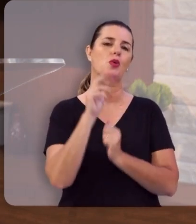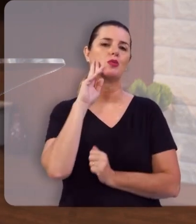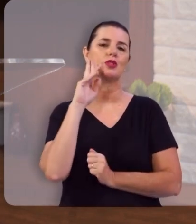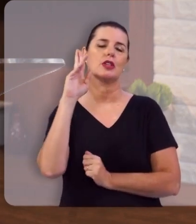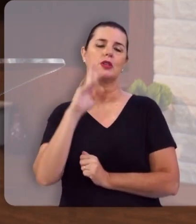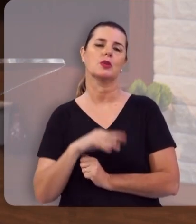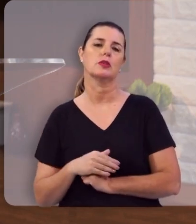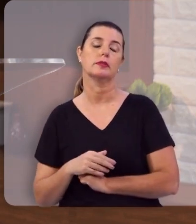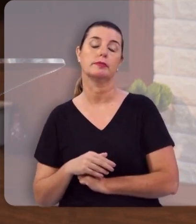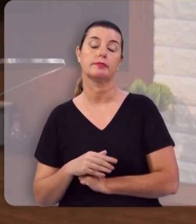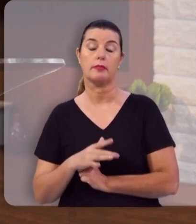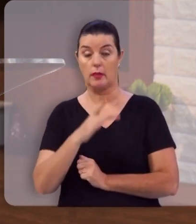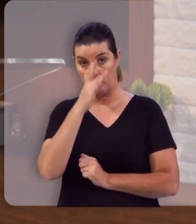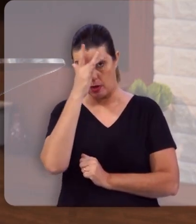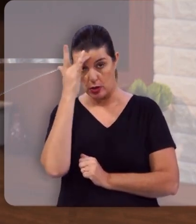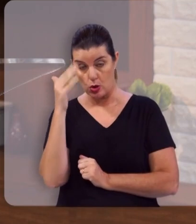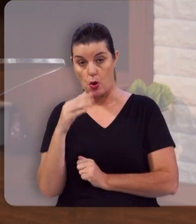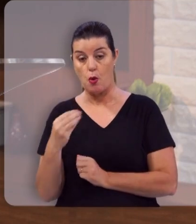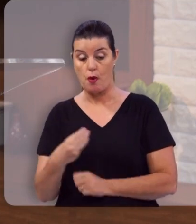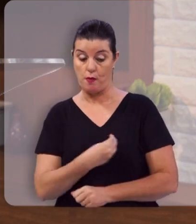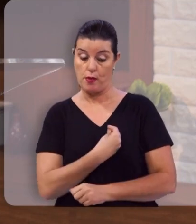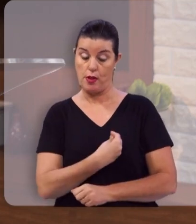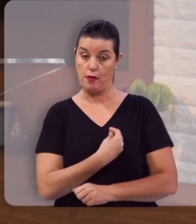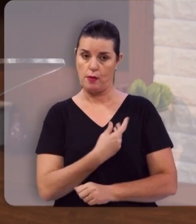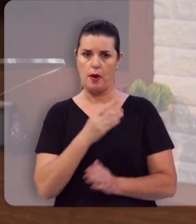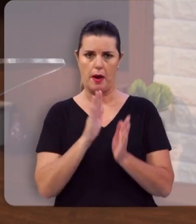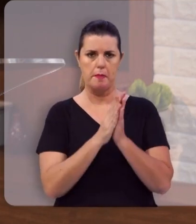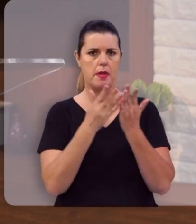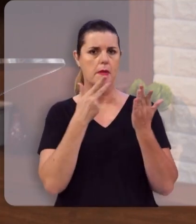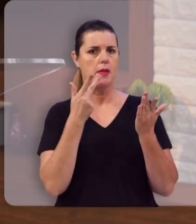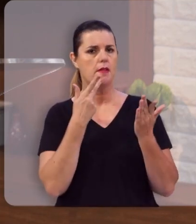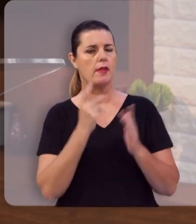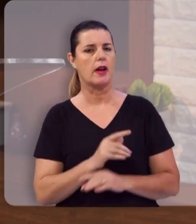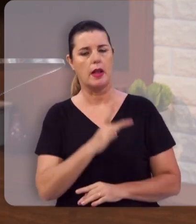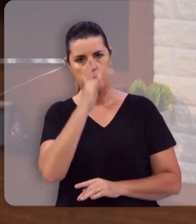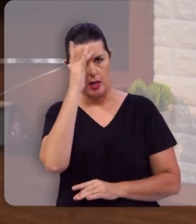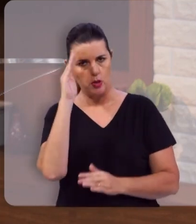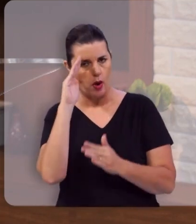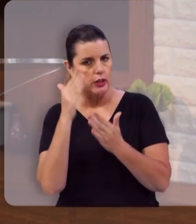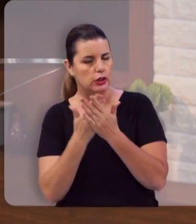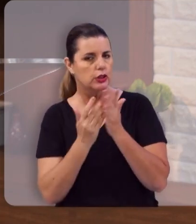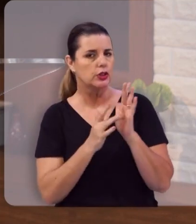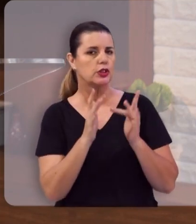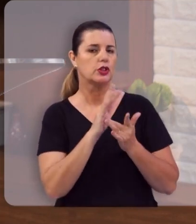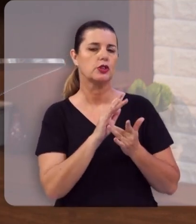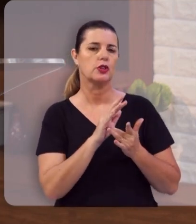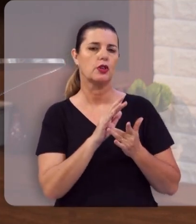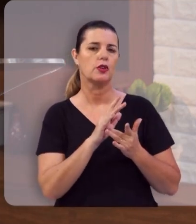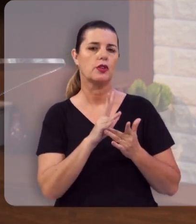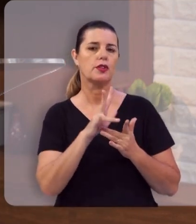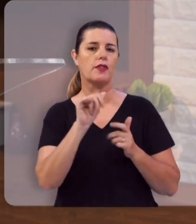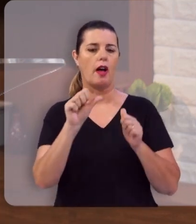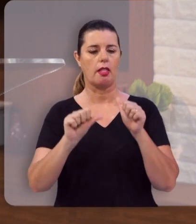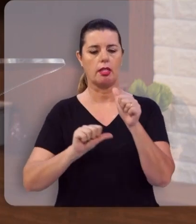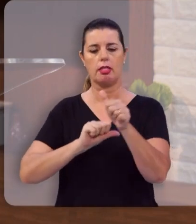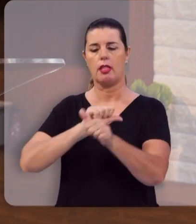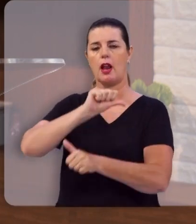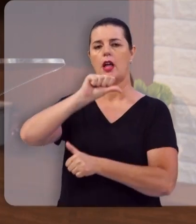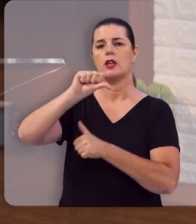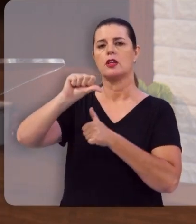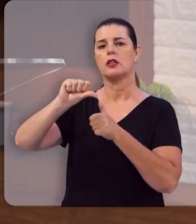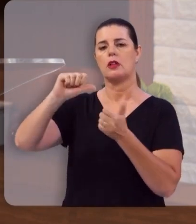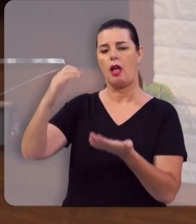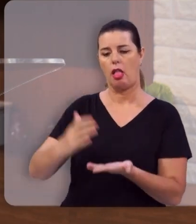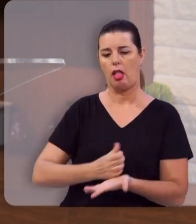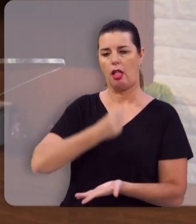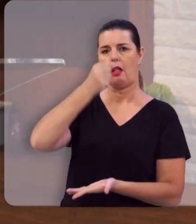Porém, os que estiverem vivos, diz a Bíblia, aqueles que creram no Senhor Jesus, serão transformados